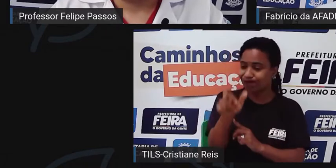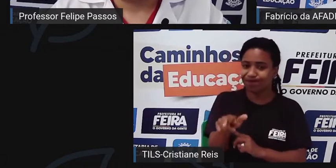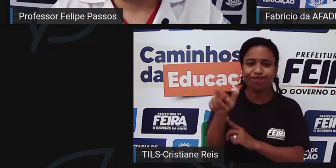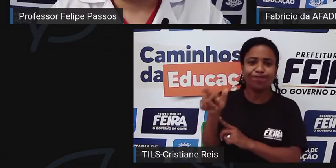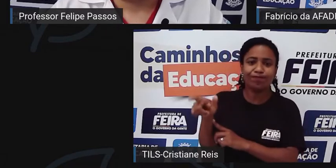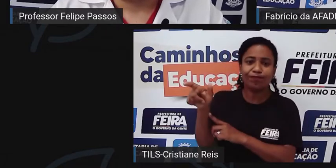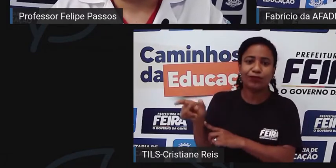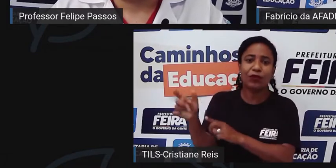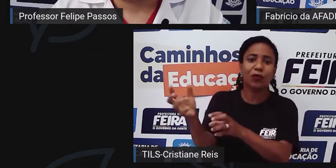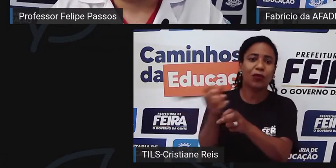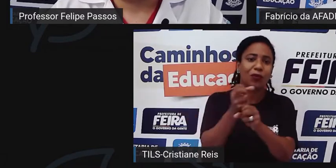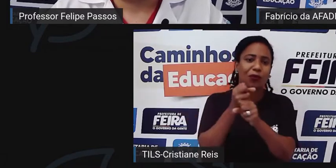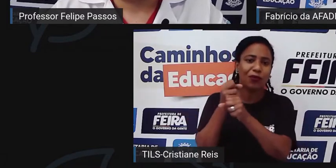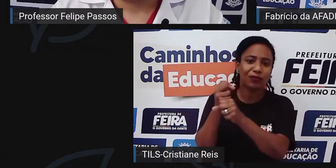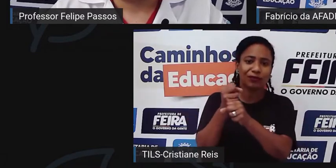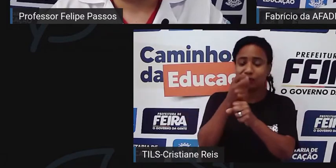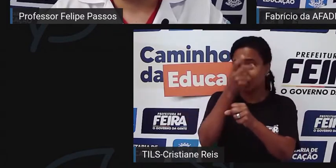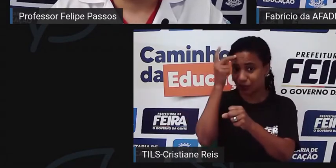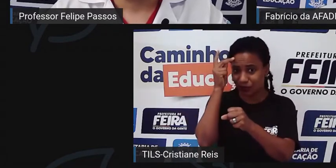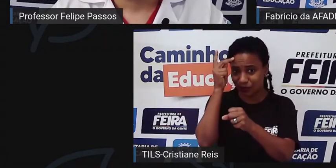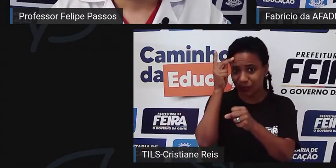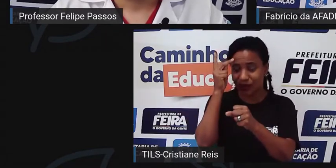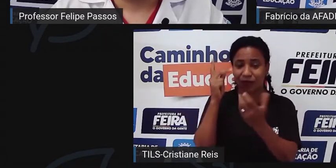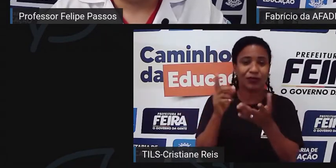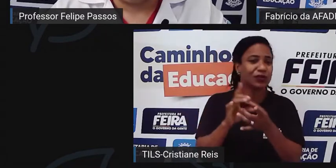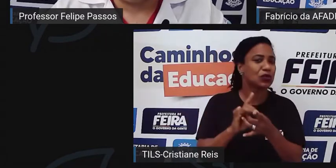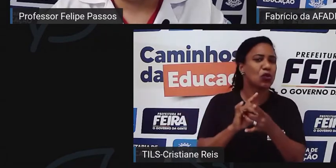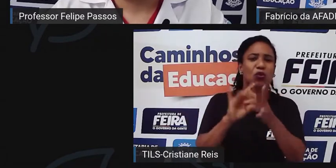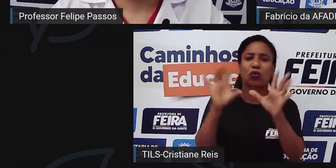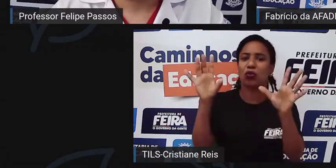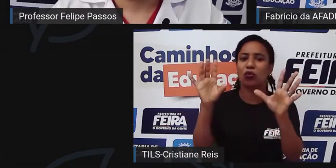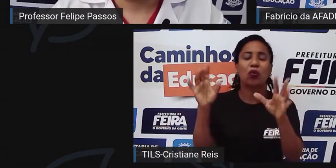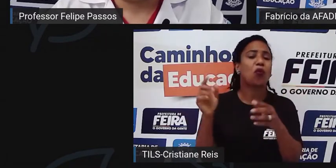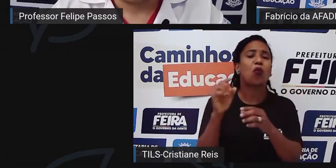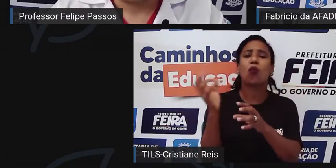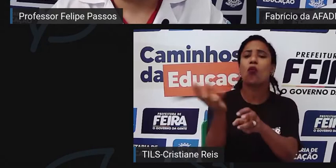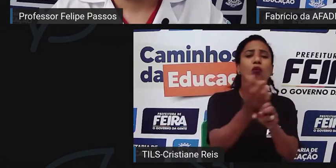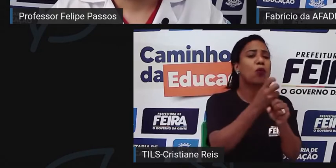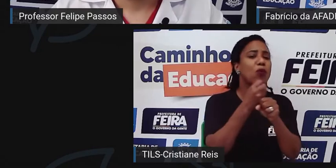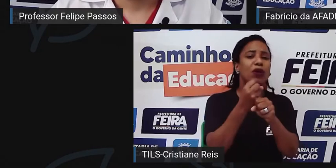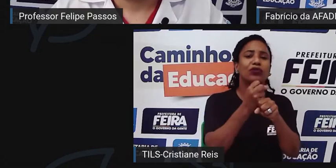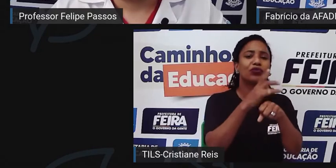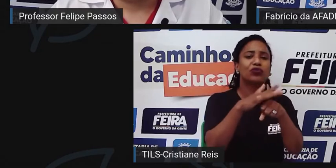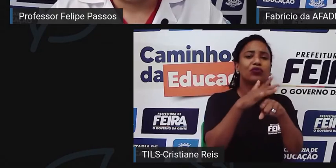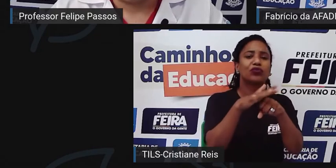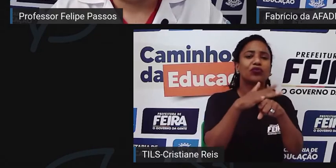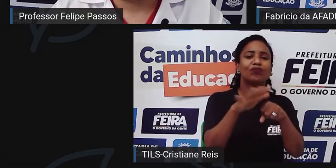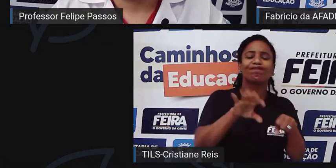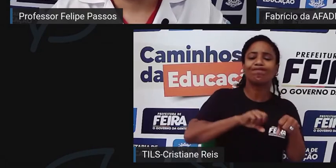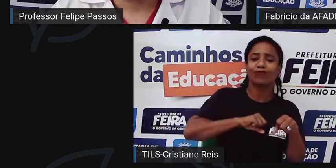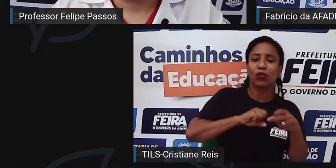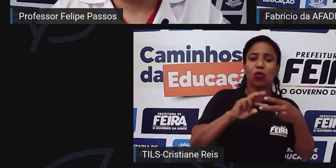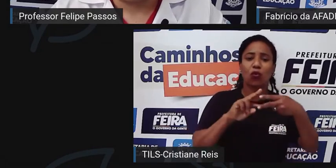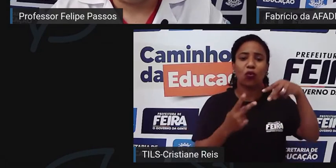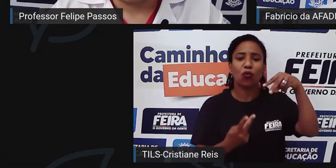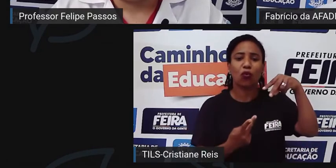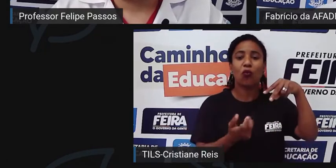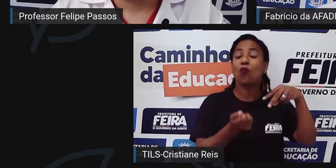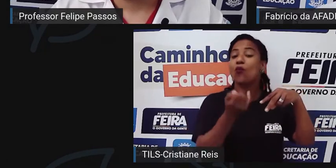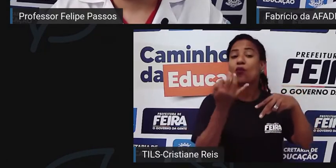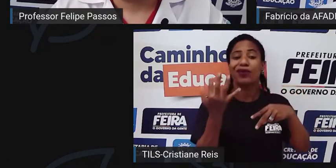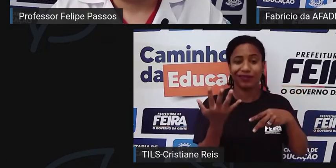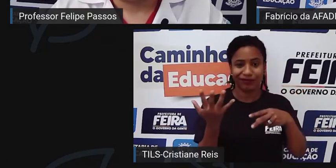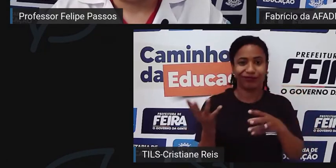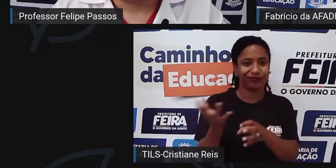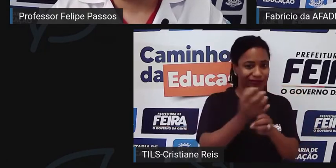a gente diz muito, essas pessoas não ficam soltas. Você tem um controle de quantas pessoas com traço falciforme tem, porque,